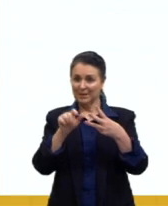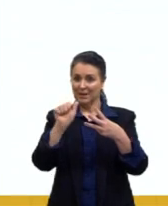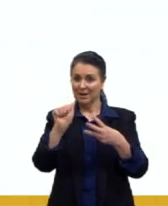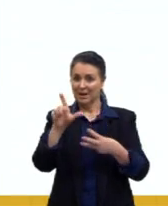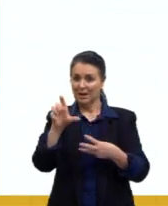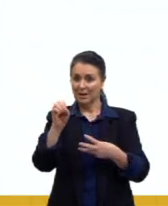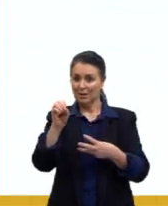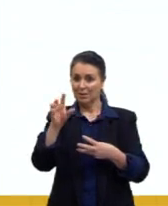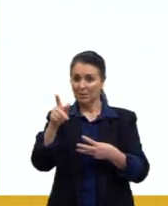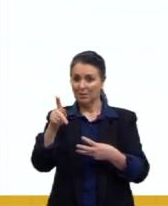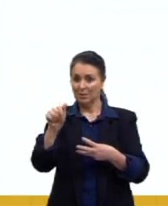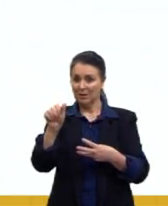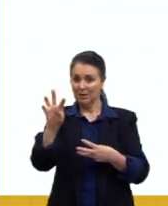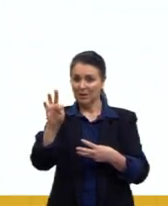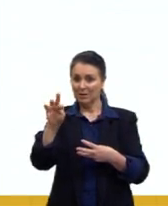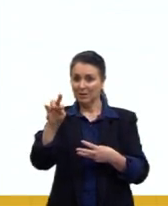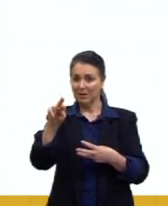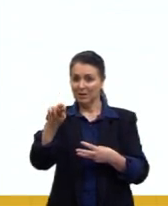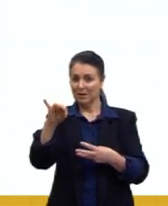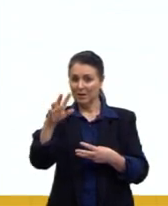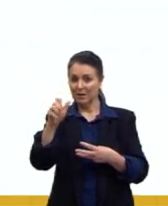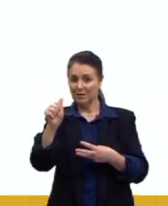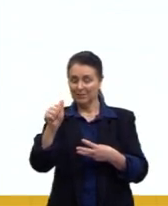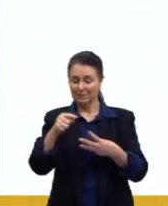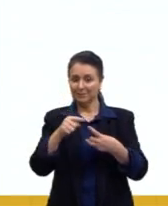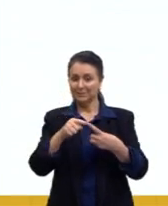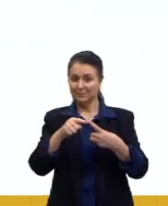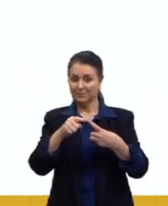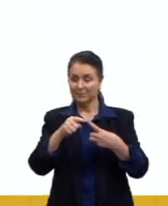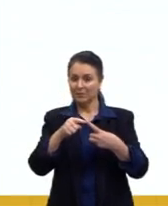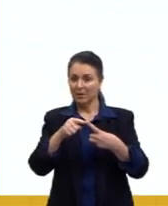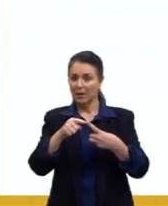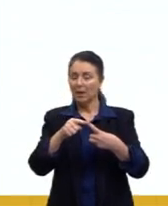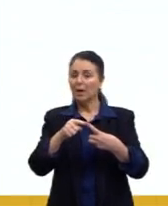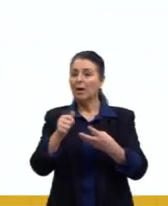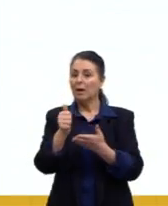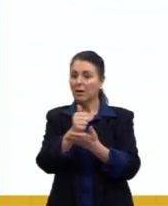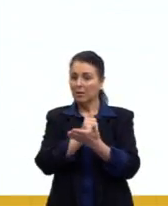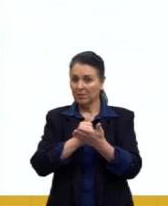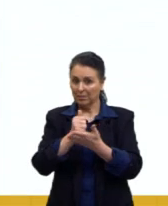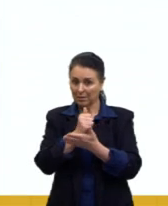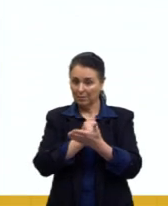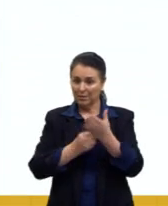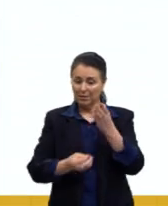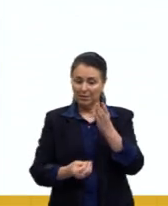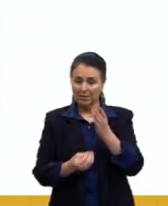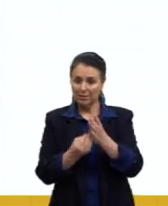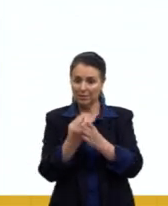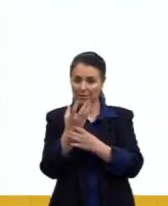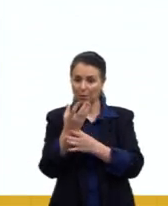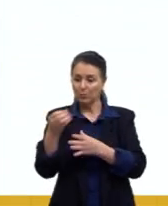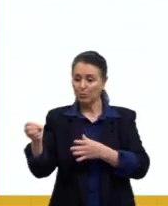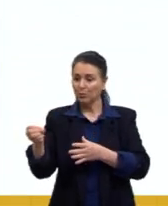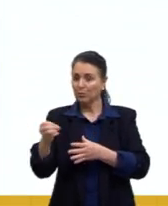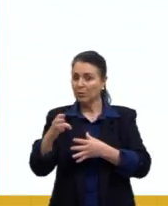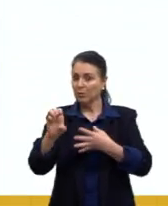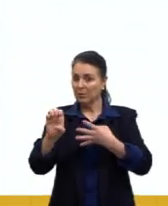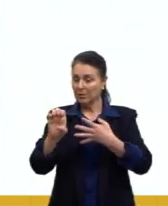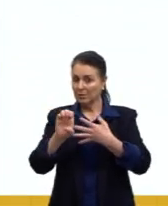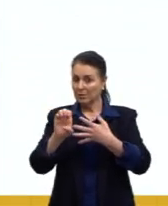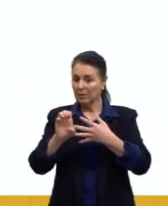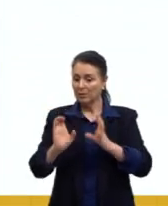Alopátrica. ela vai se basear na formação de novas espécies em